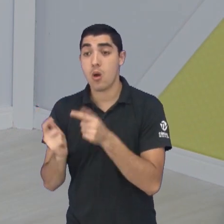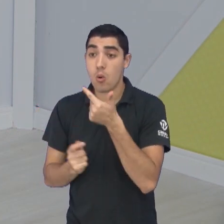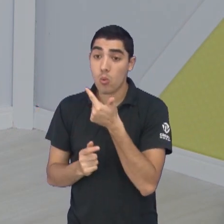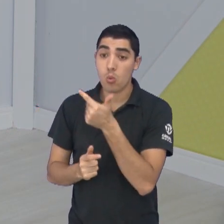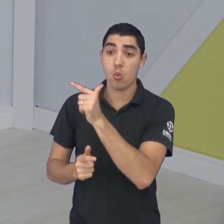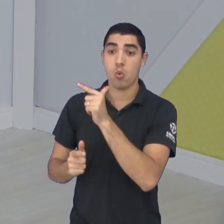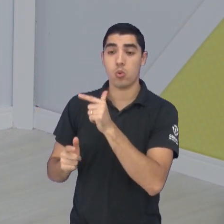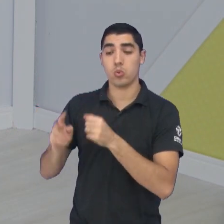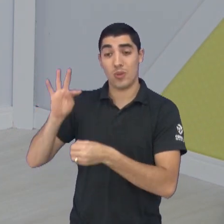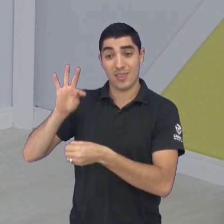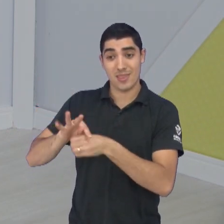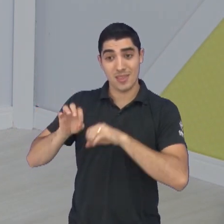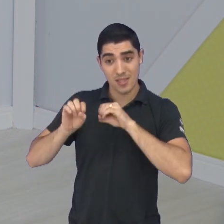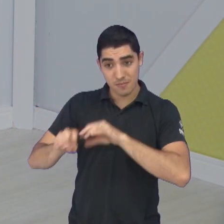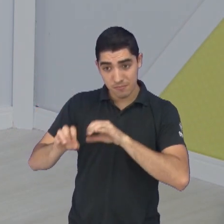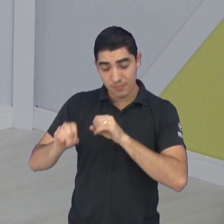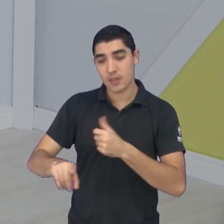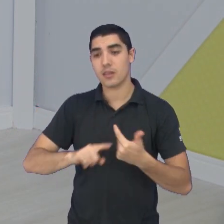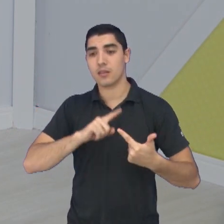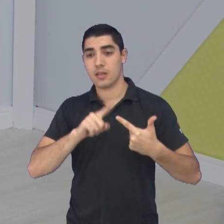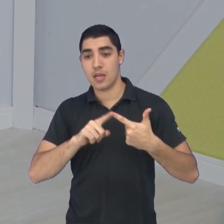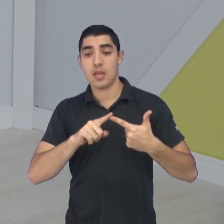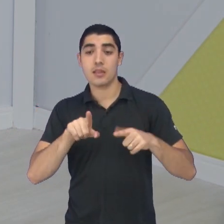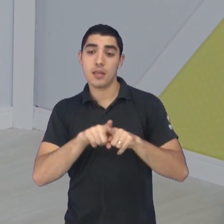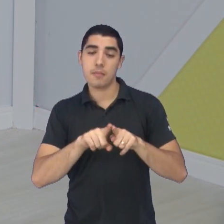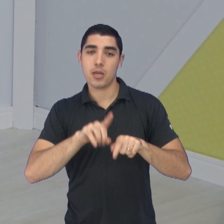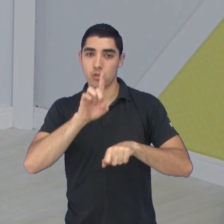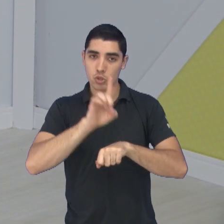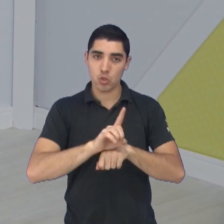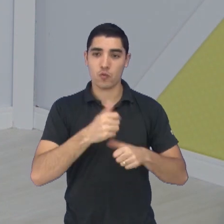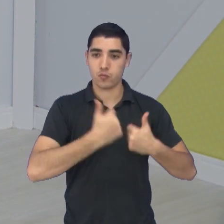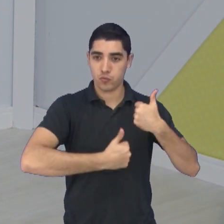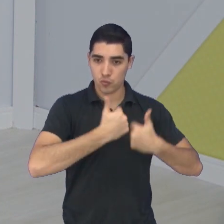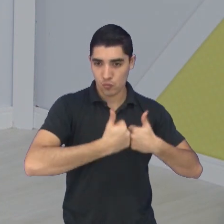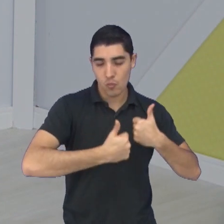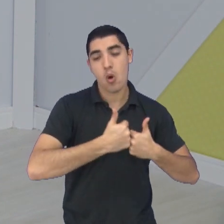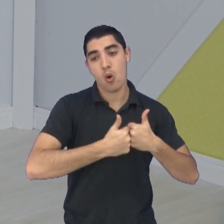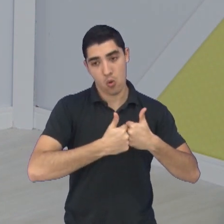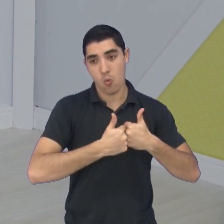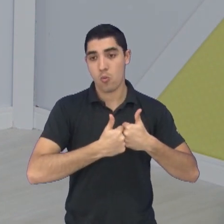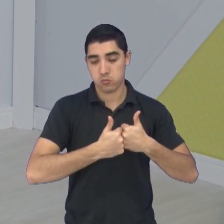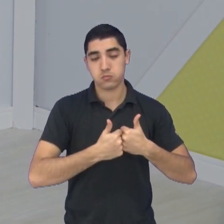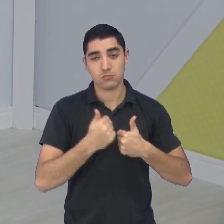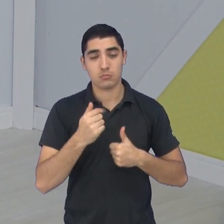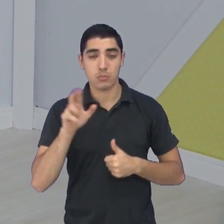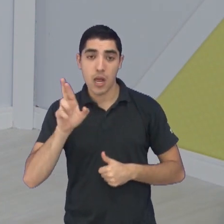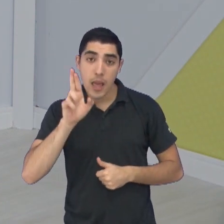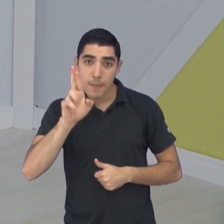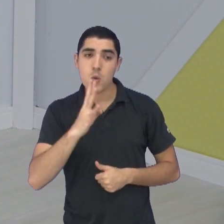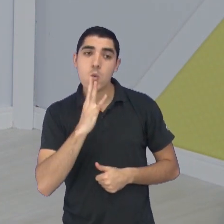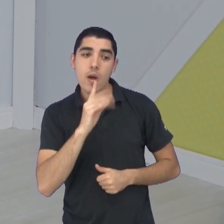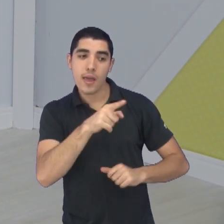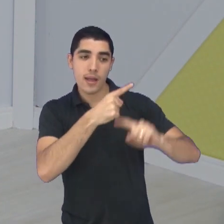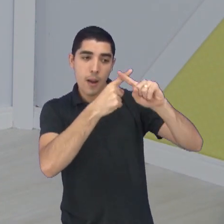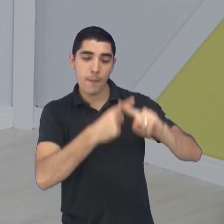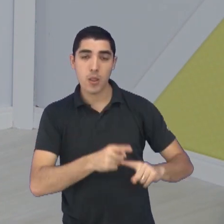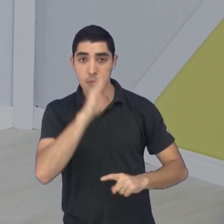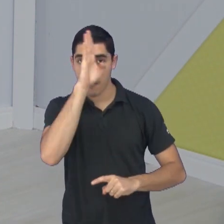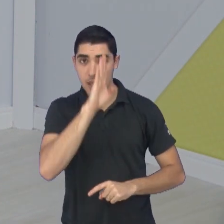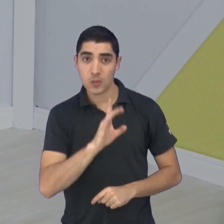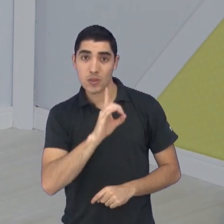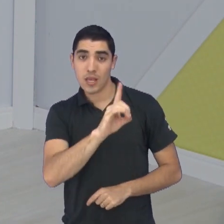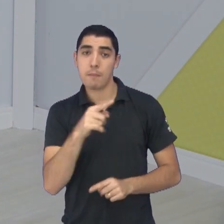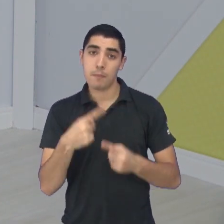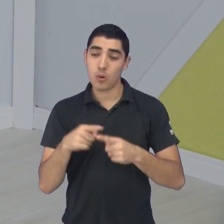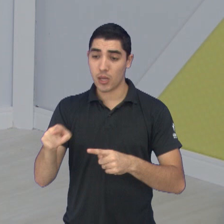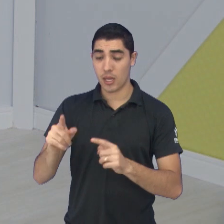também um diretor de futebol que conheça mais a divisão, a Série D, o mercado nacional, para tentar dar uma reformulada aí no elenco